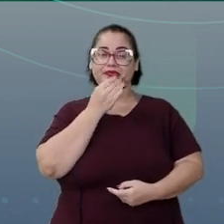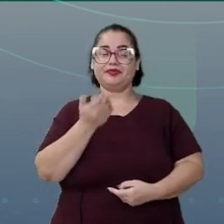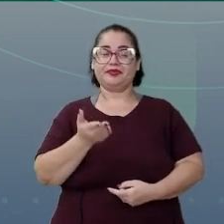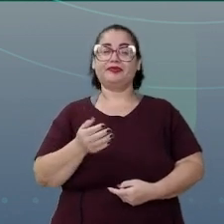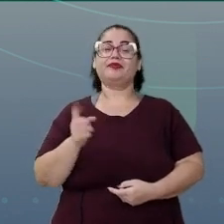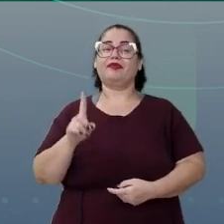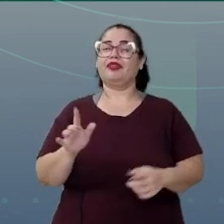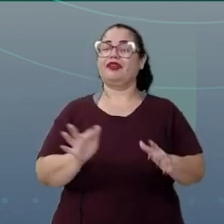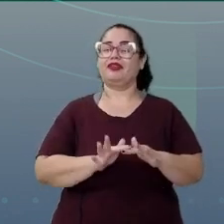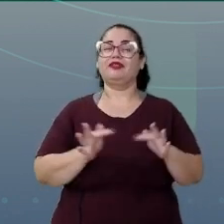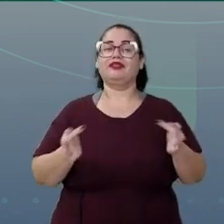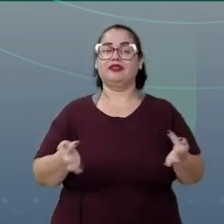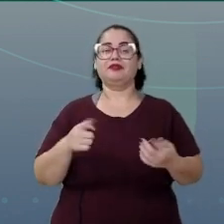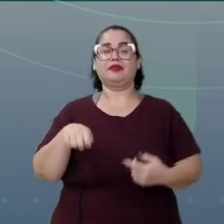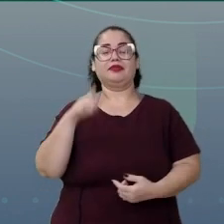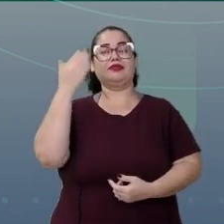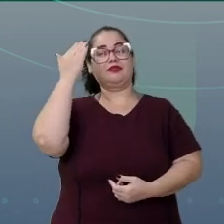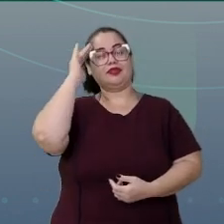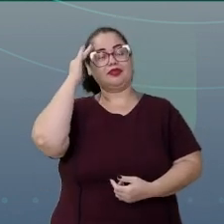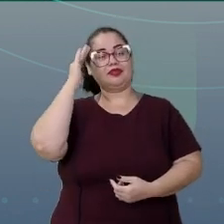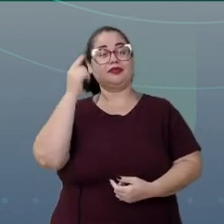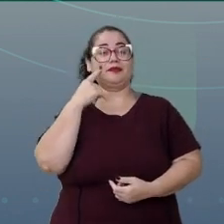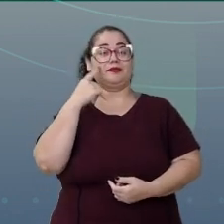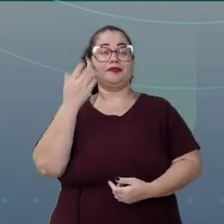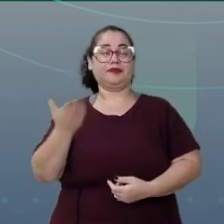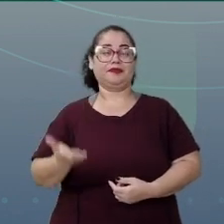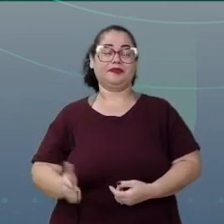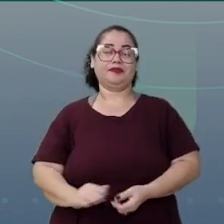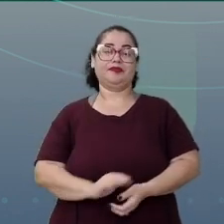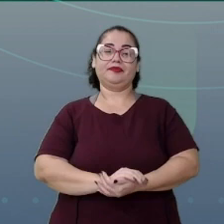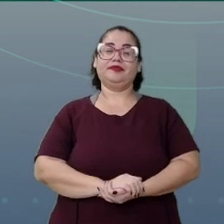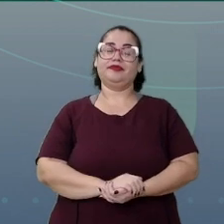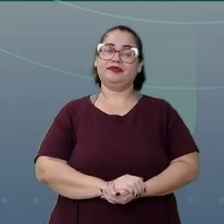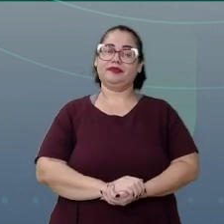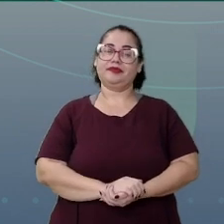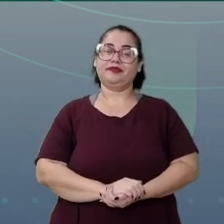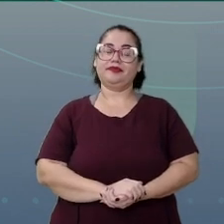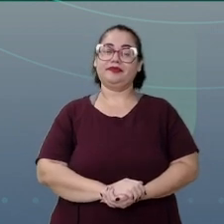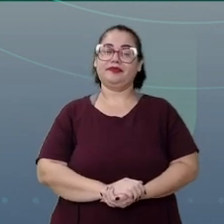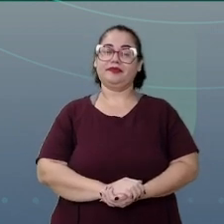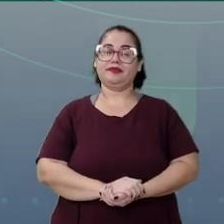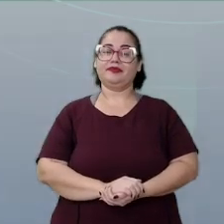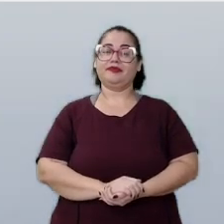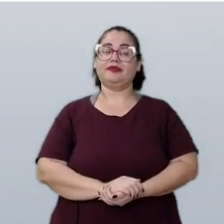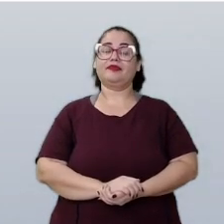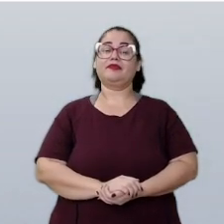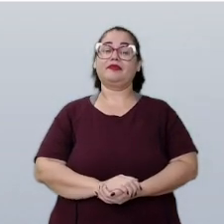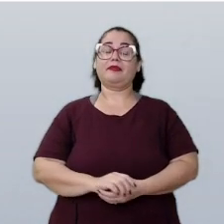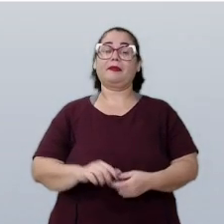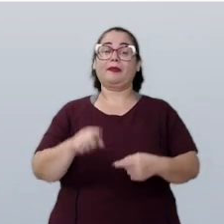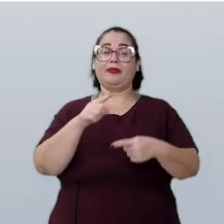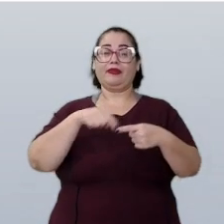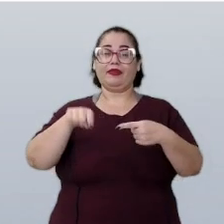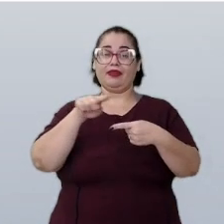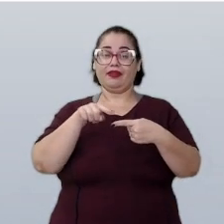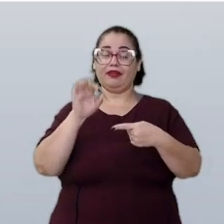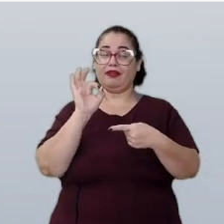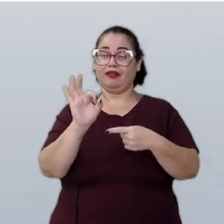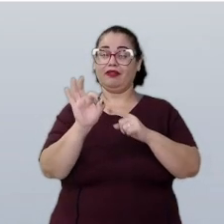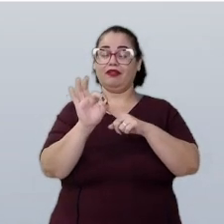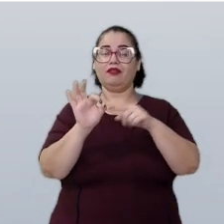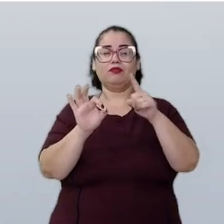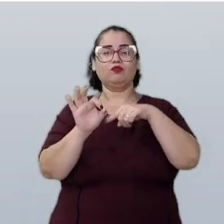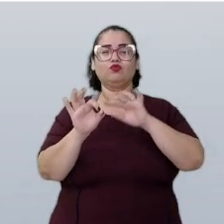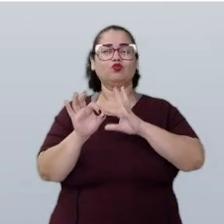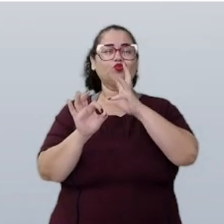É bem simples de entender. Veja. Nesse caso, o nosso inteiro será a moeda